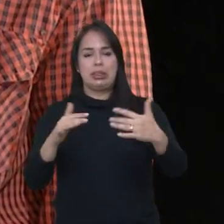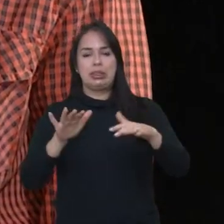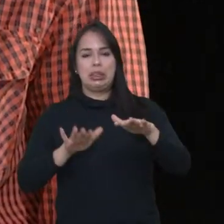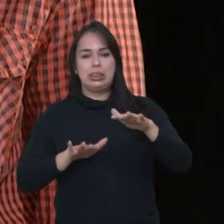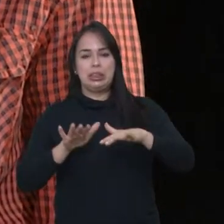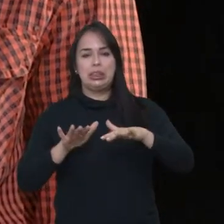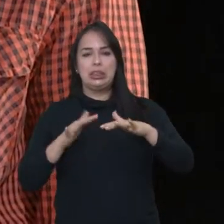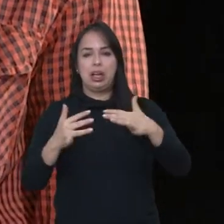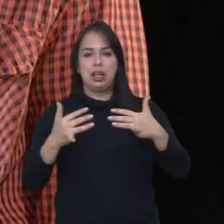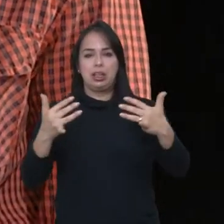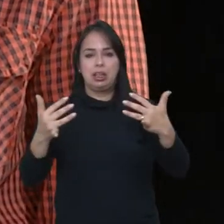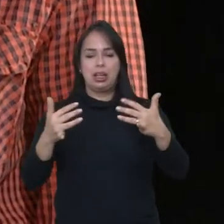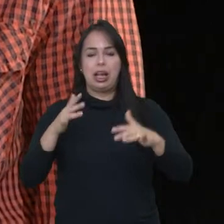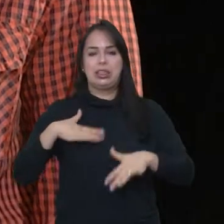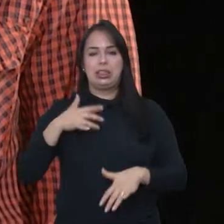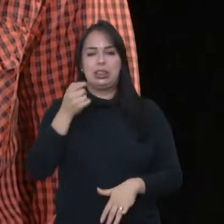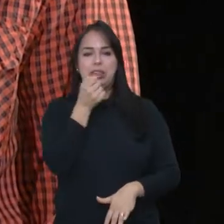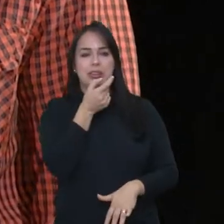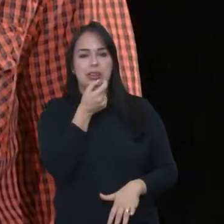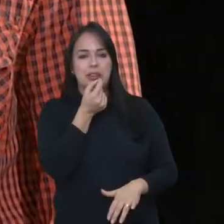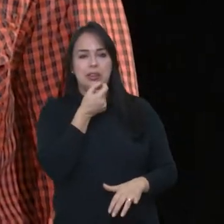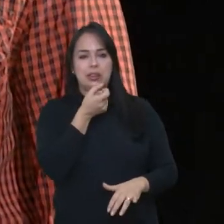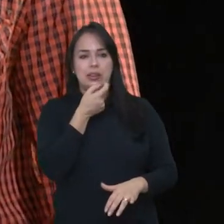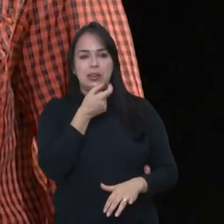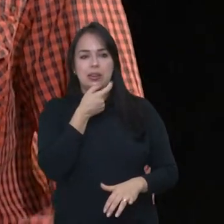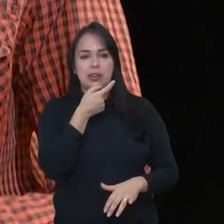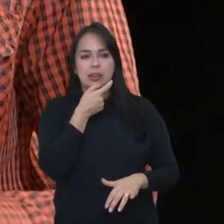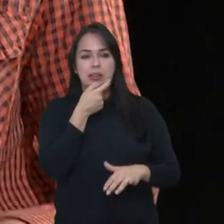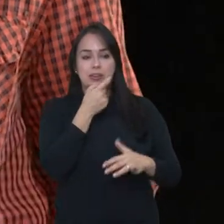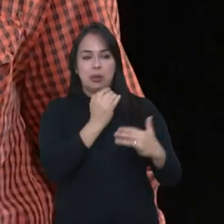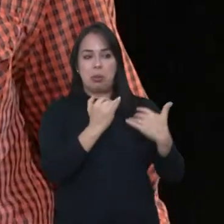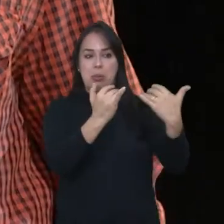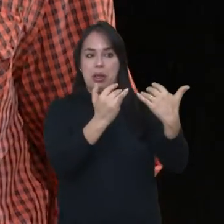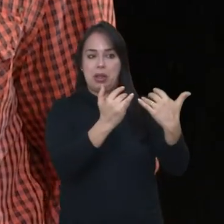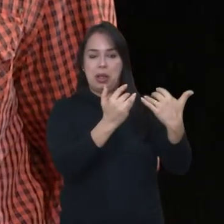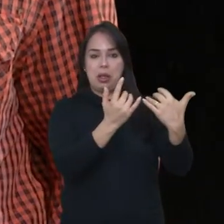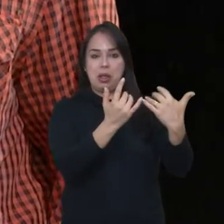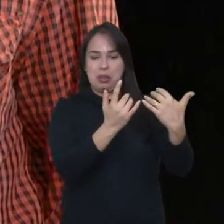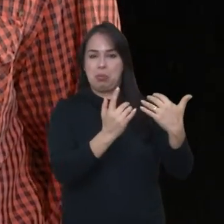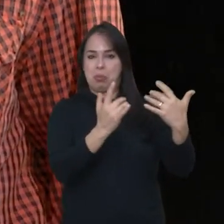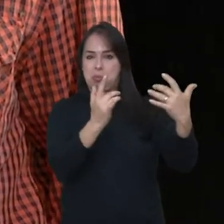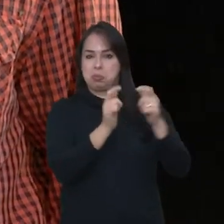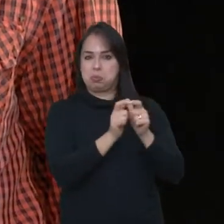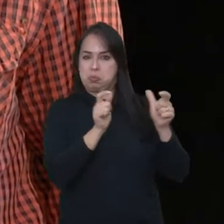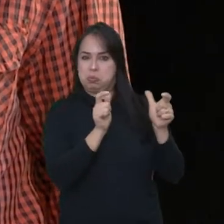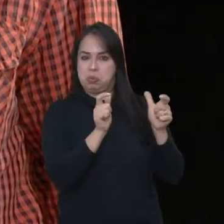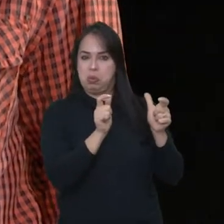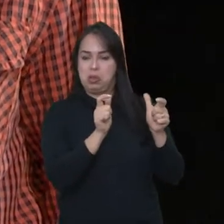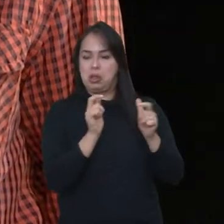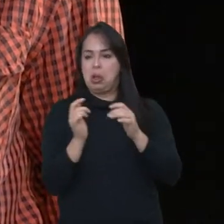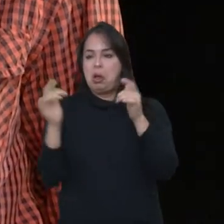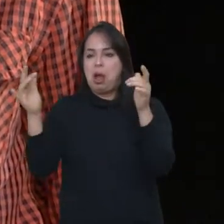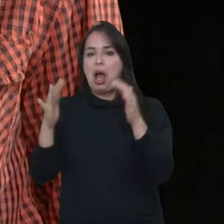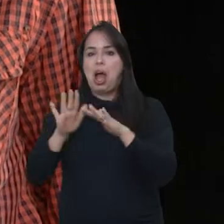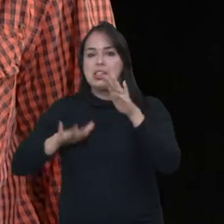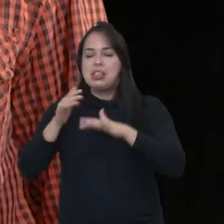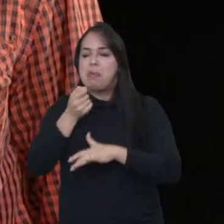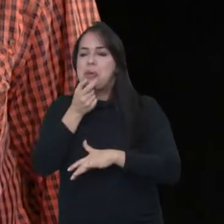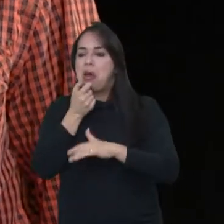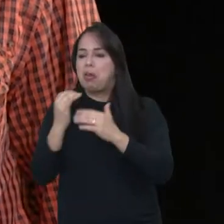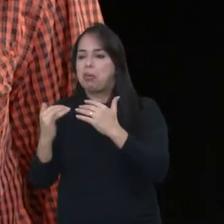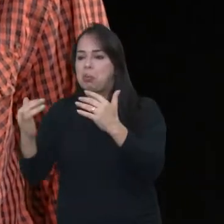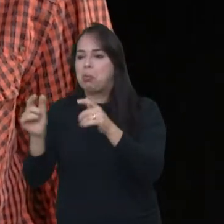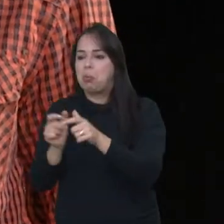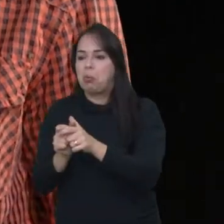que, por exemplo, uma piada que funciona uma plateia grande, às vezes, em plateias pequenas, putz,